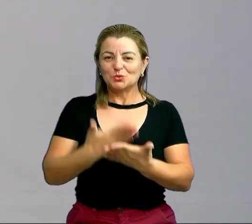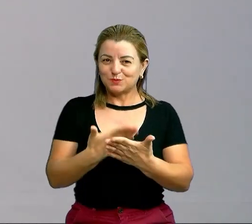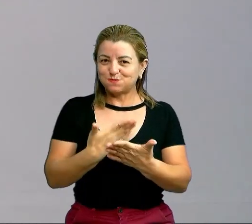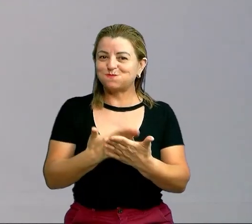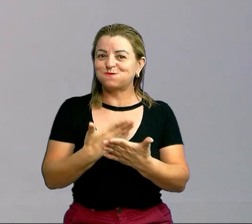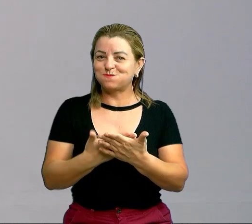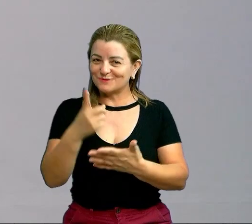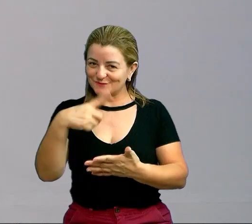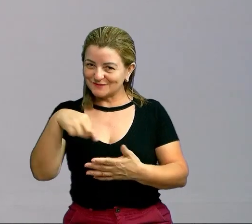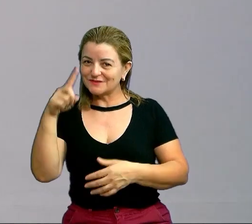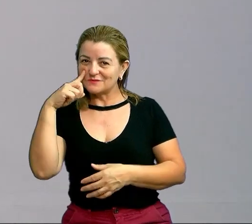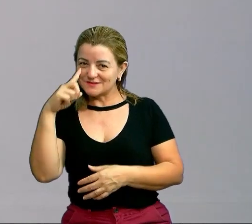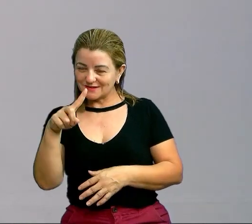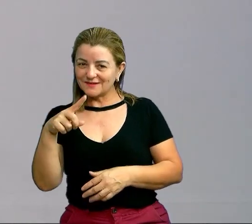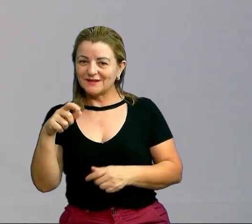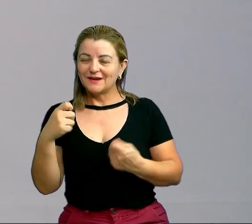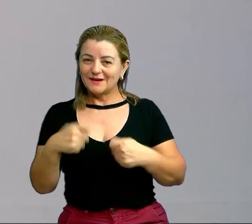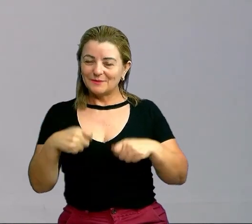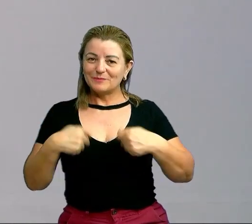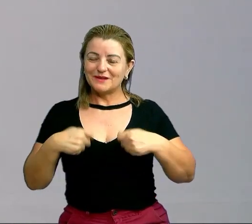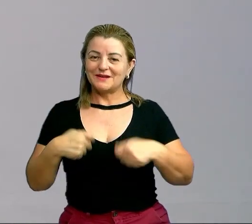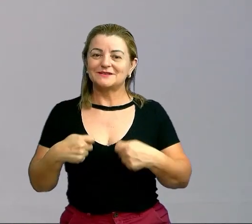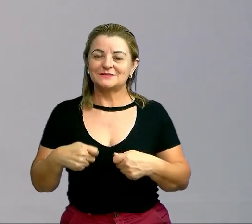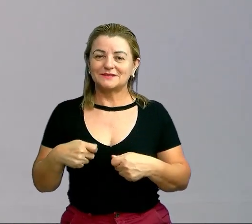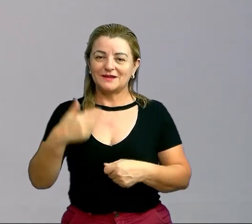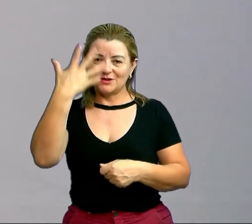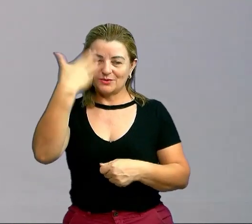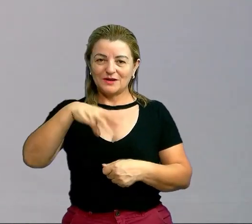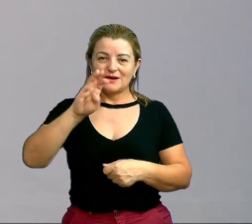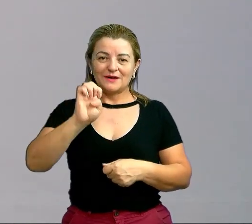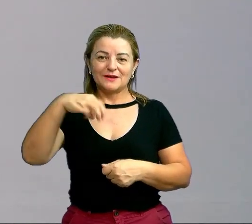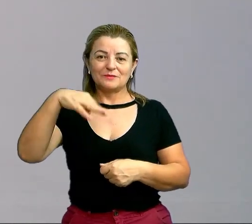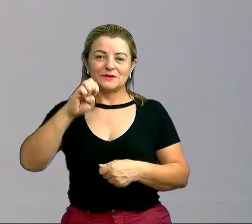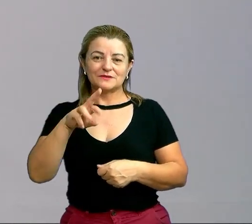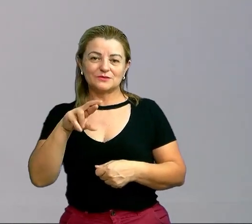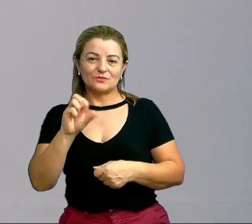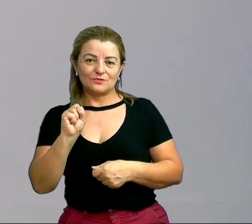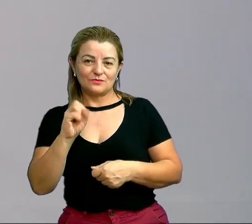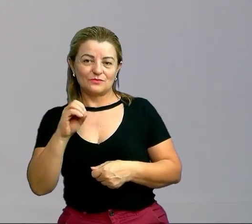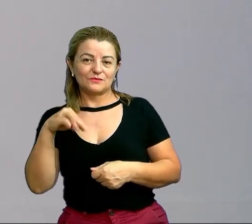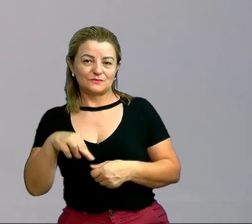vitória que você merece. Correto? Eu sou o professor Emerson de Matemática. Até a próxima.